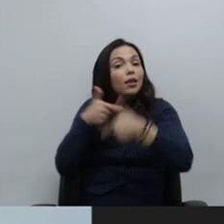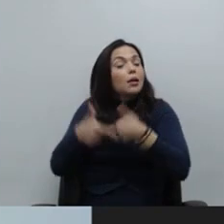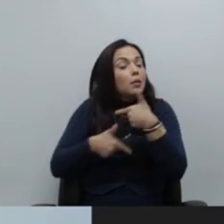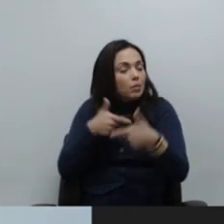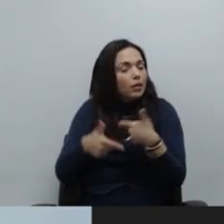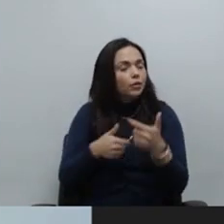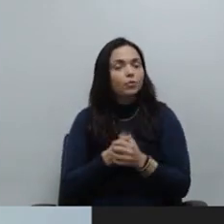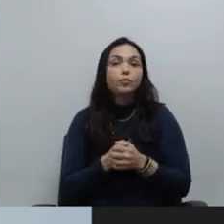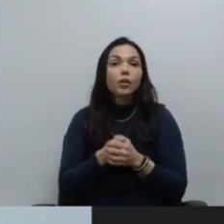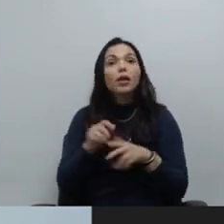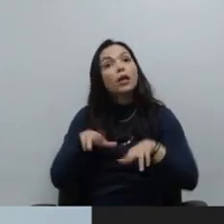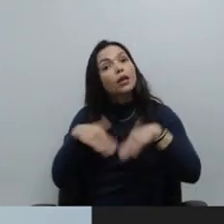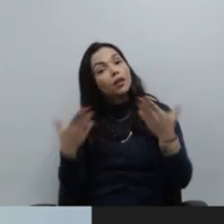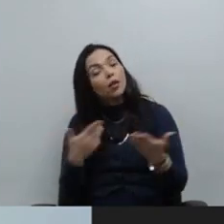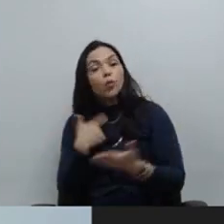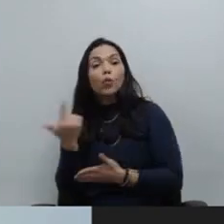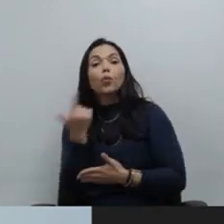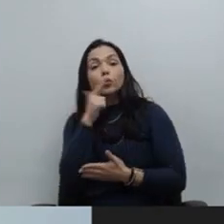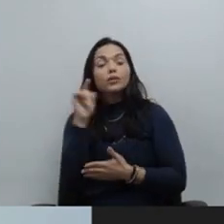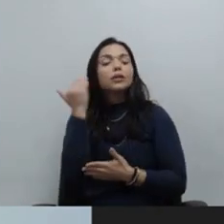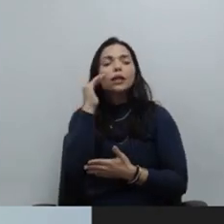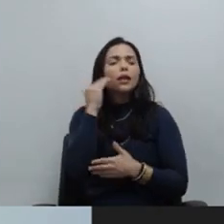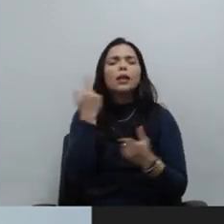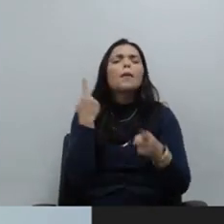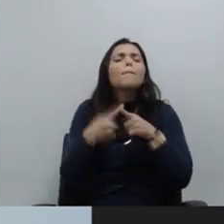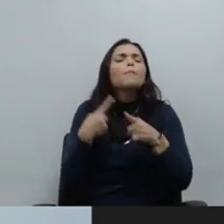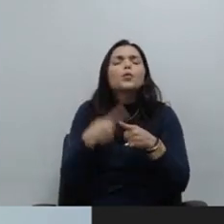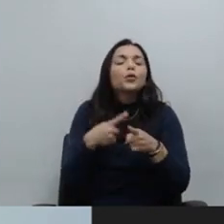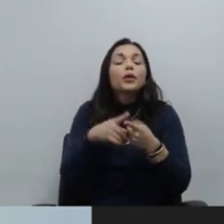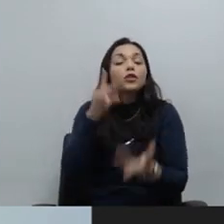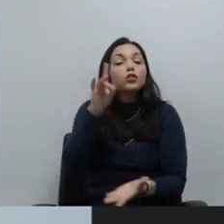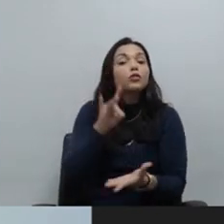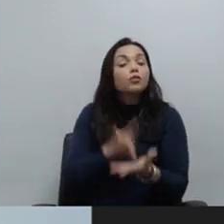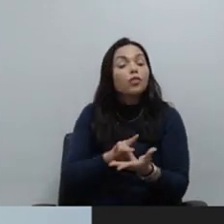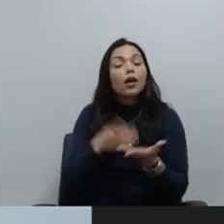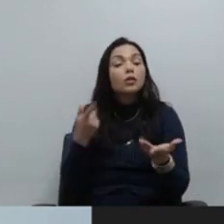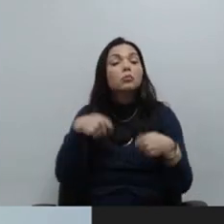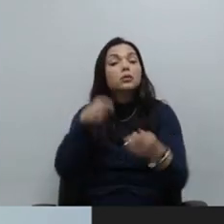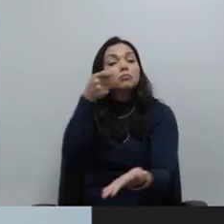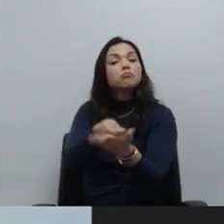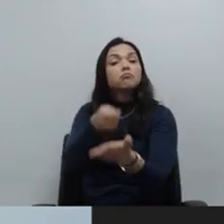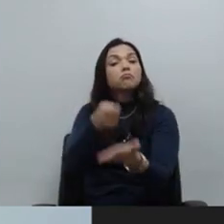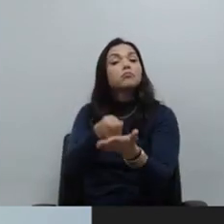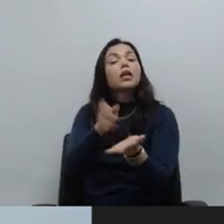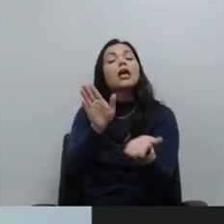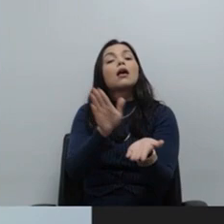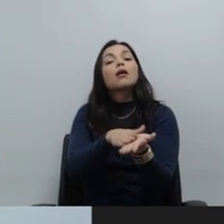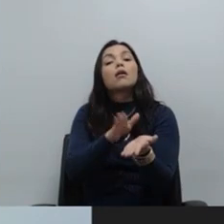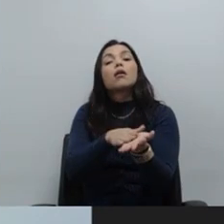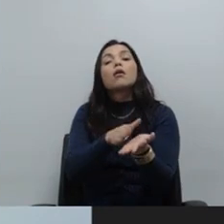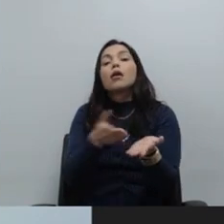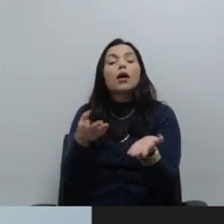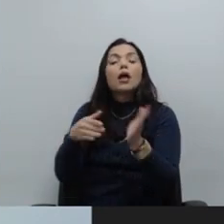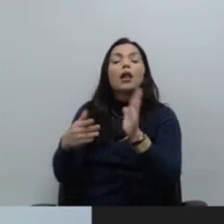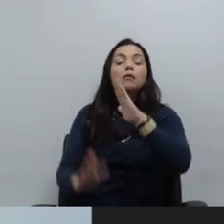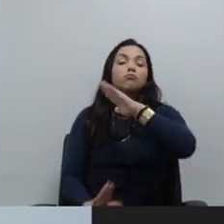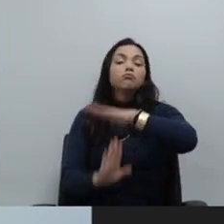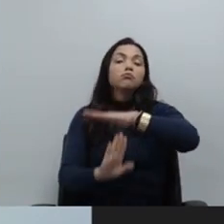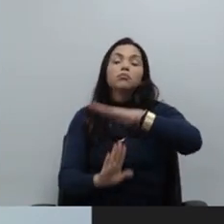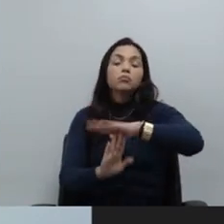entender, de fato, por qual razão seria imposta essa limitação. Espero que isso